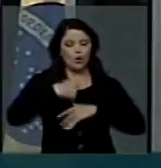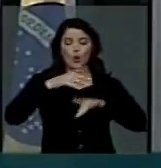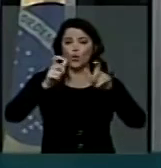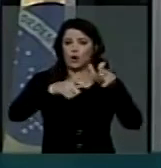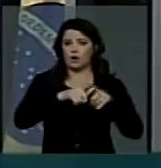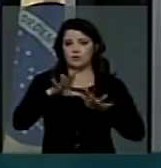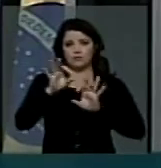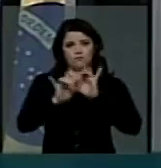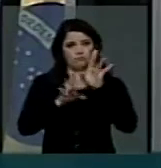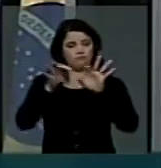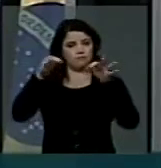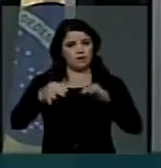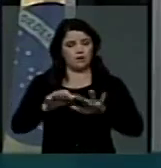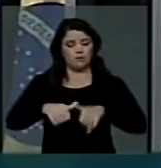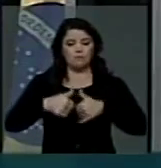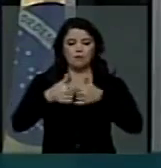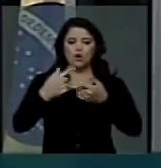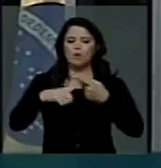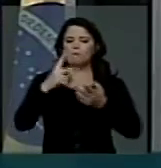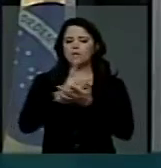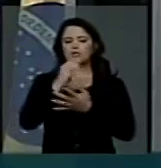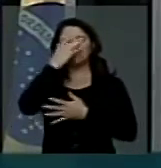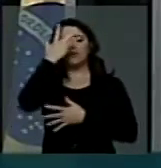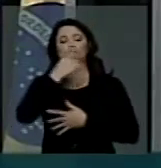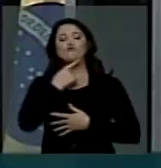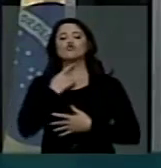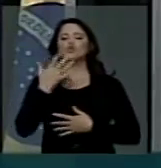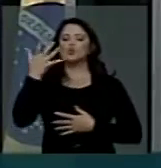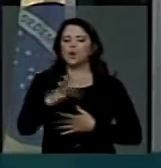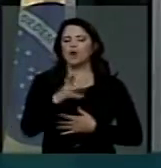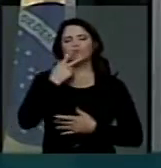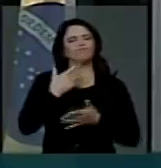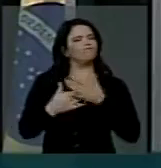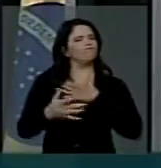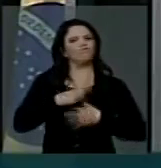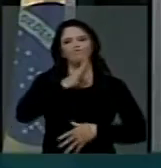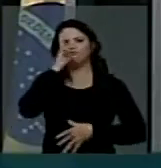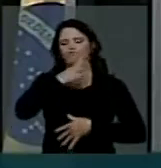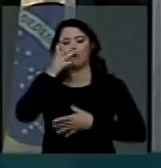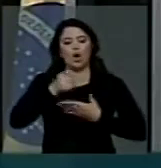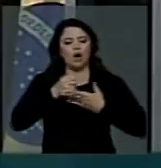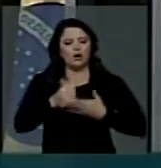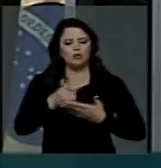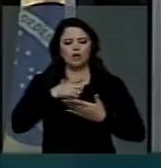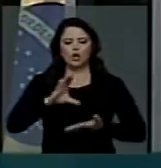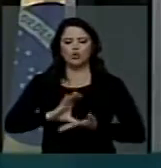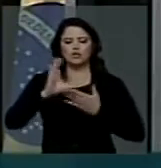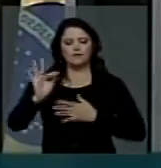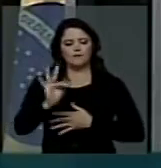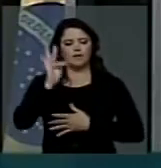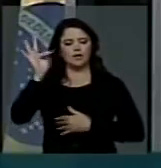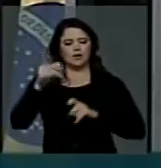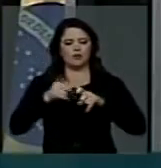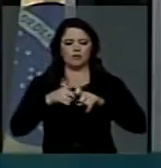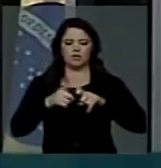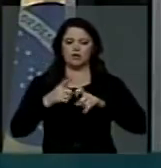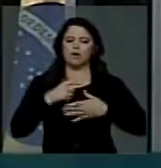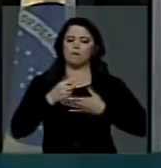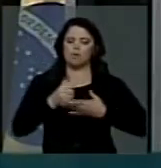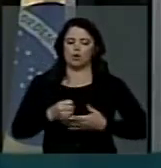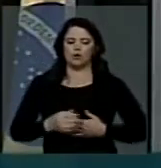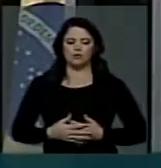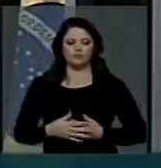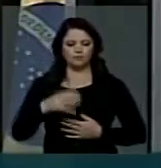de tratamento, mesmo contra a vontade dessas pessoas e o apoio do Conselho Federal de Medicina. Para